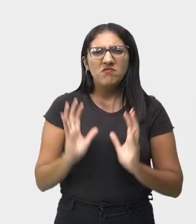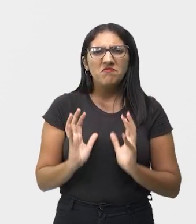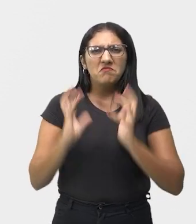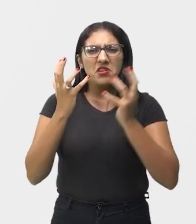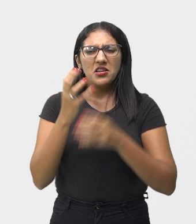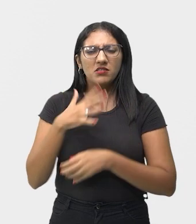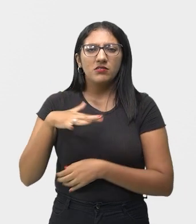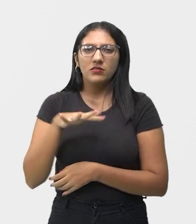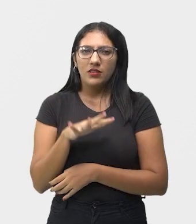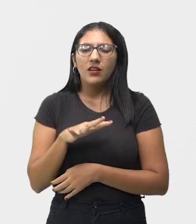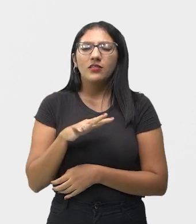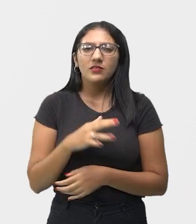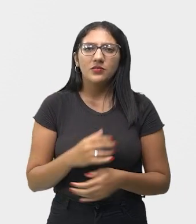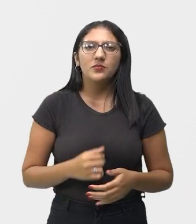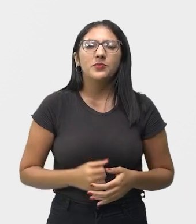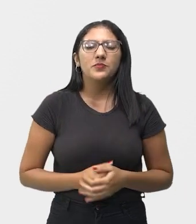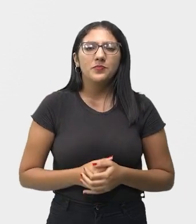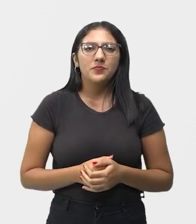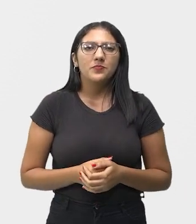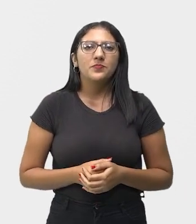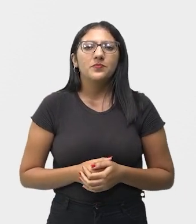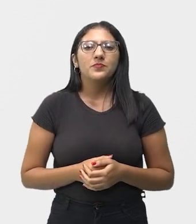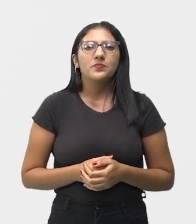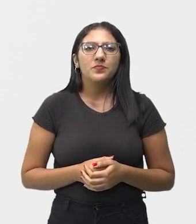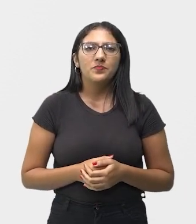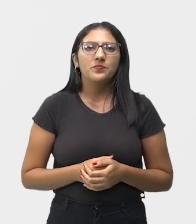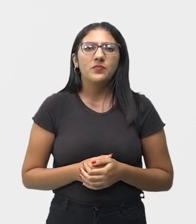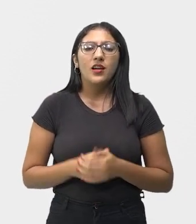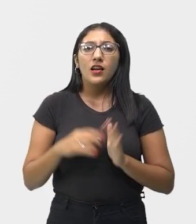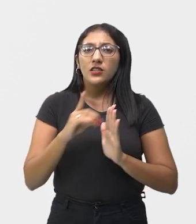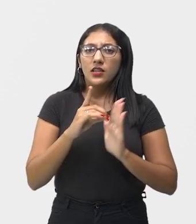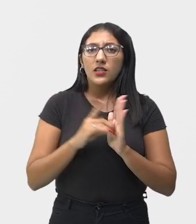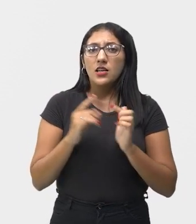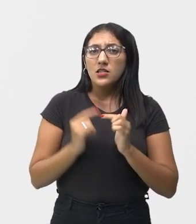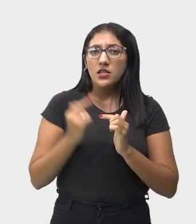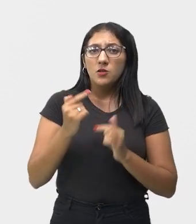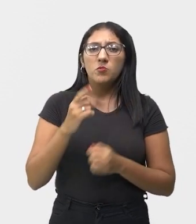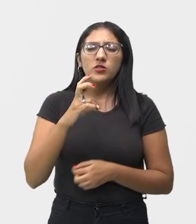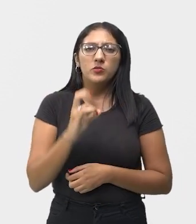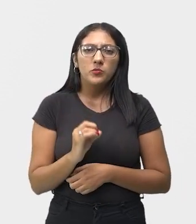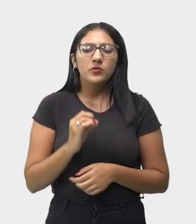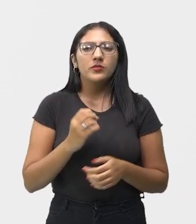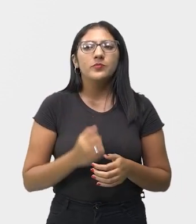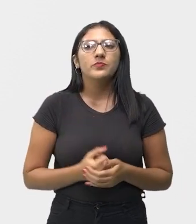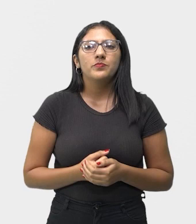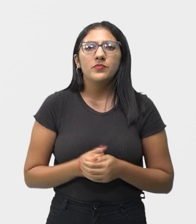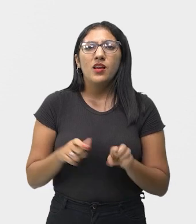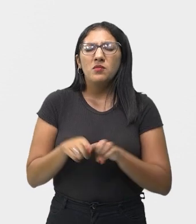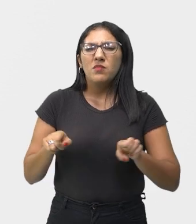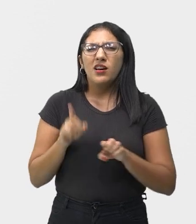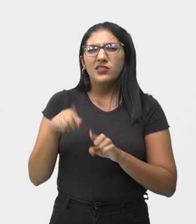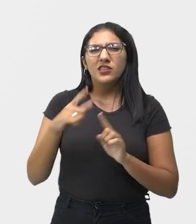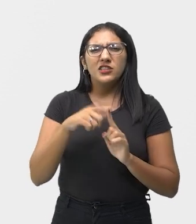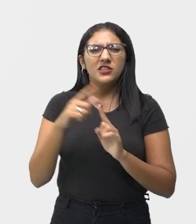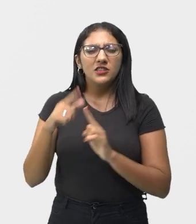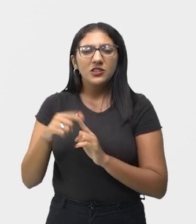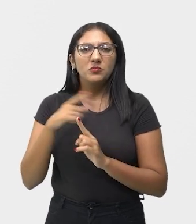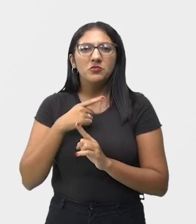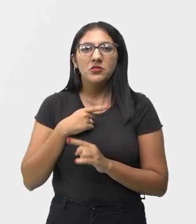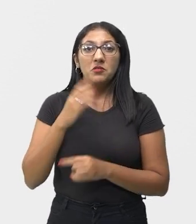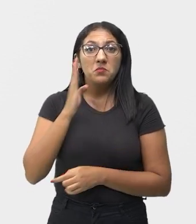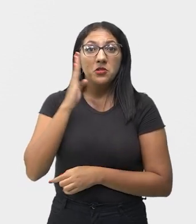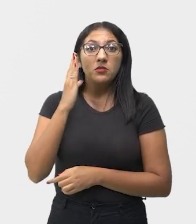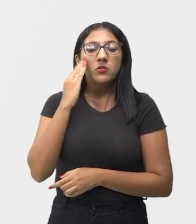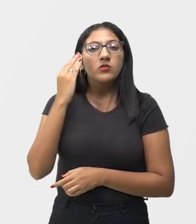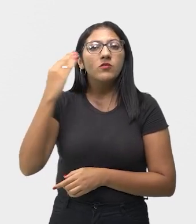estádios e festivais. Aí, na década de 1950, porém, o estilo musical tornou-se mais